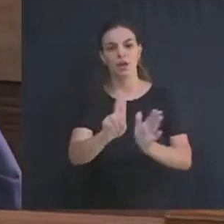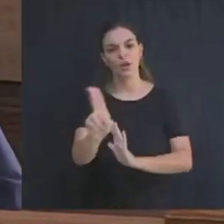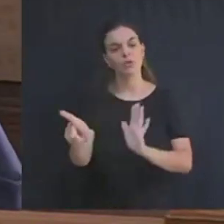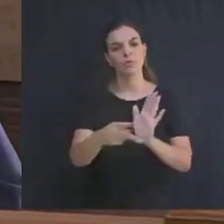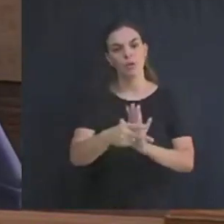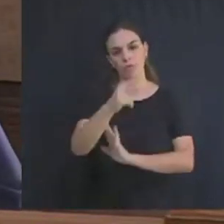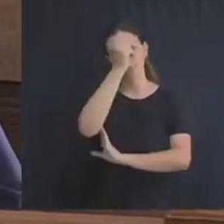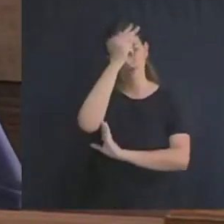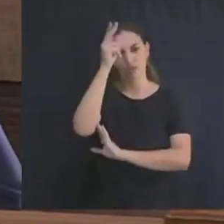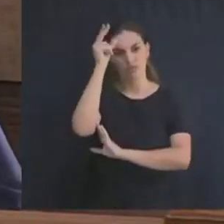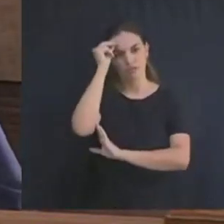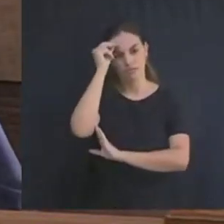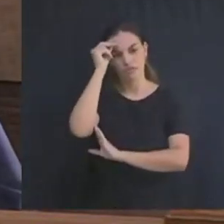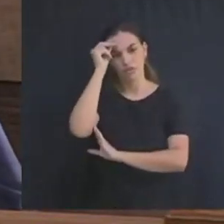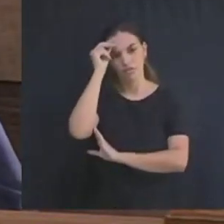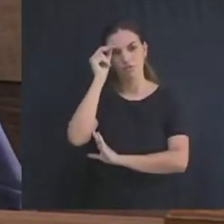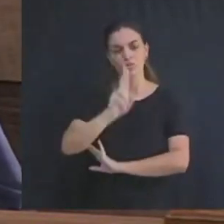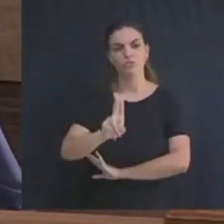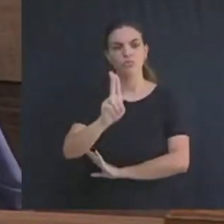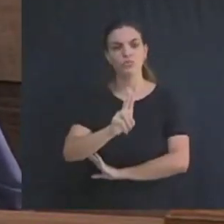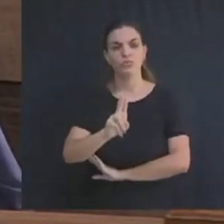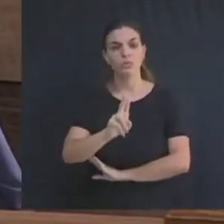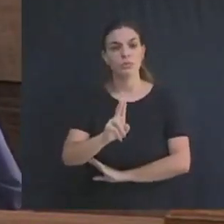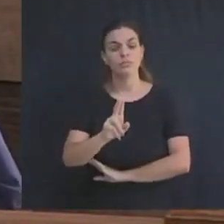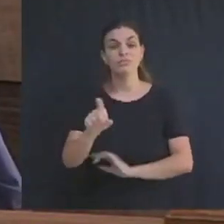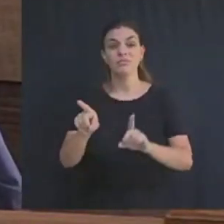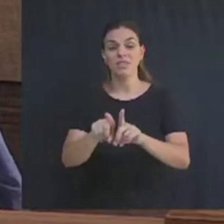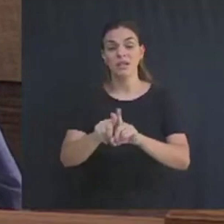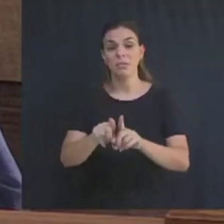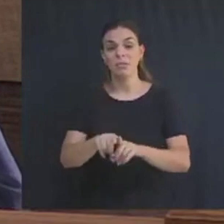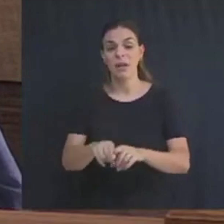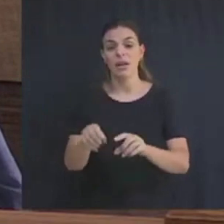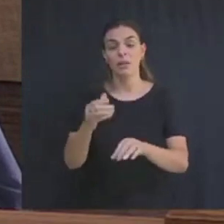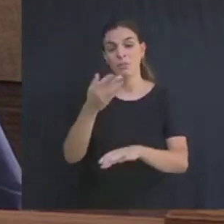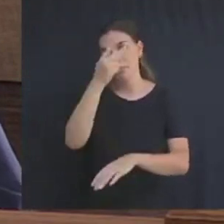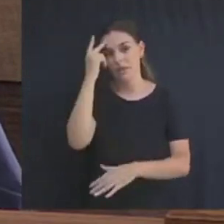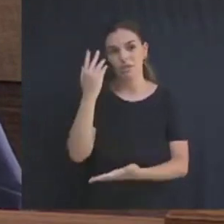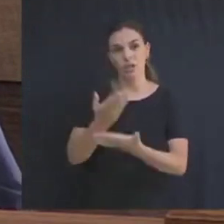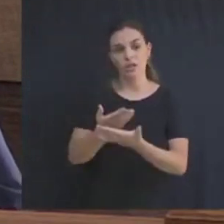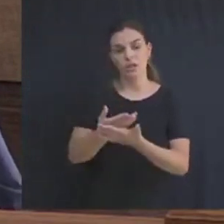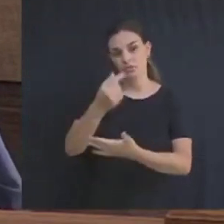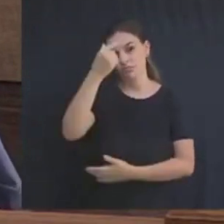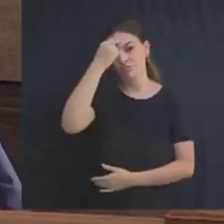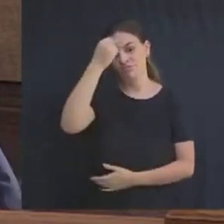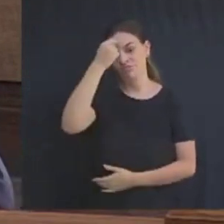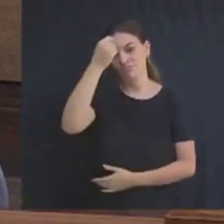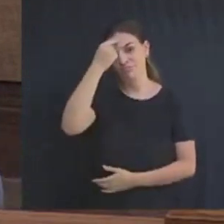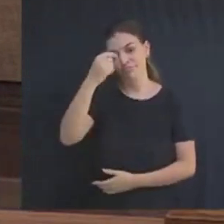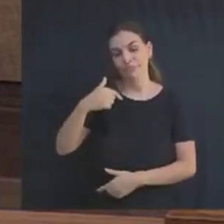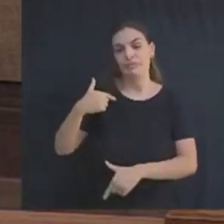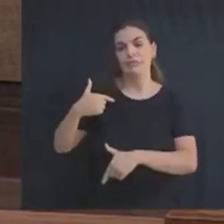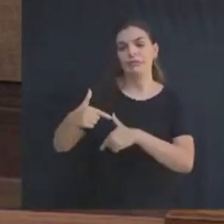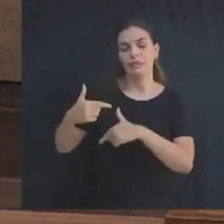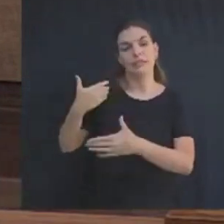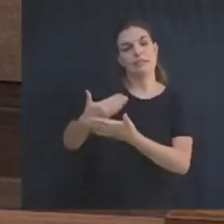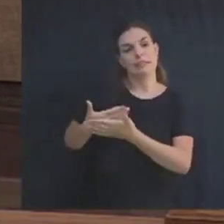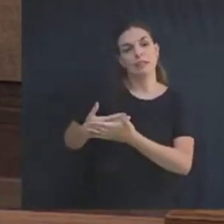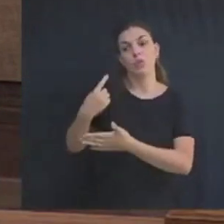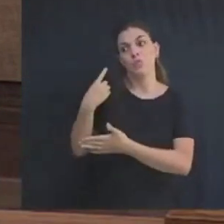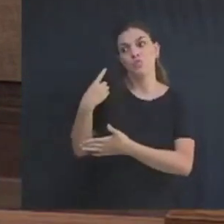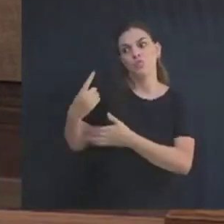precisam se preparar para a batalha do vestibular e os estudantes universitários que estão há um ano